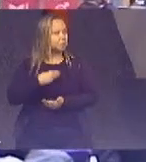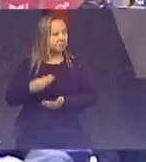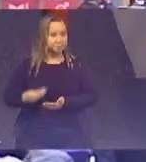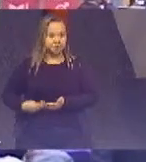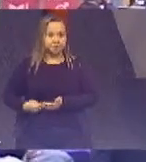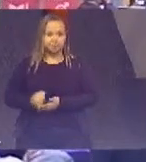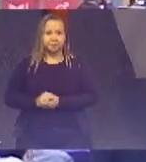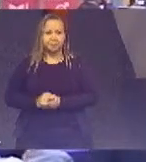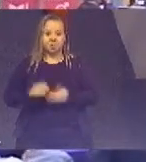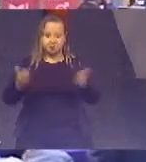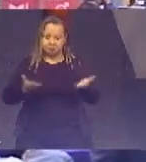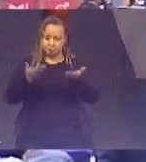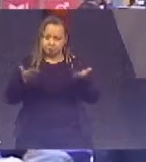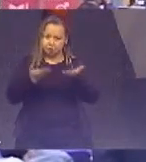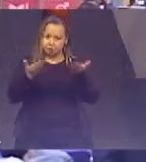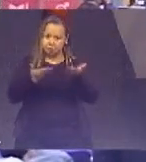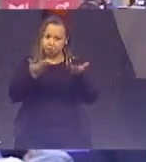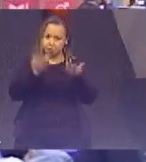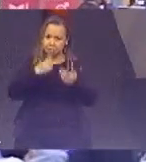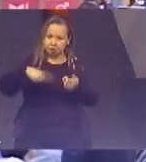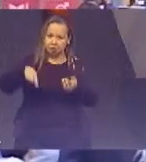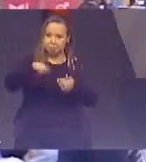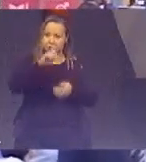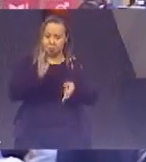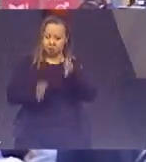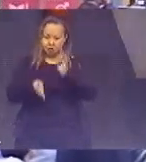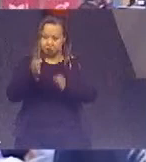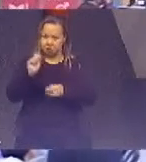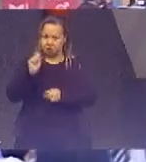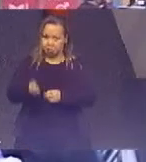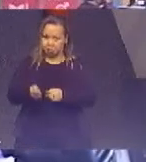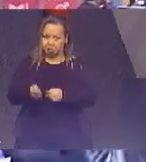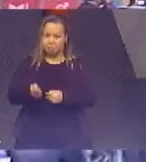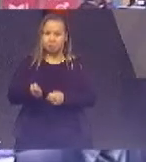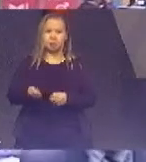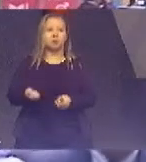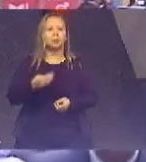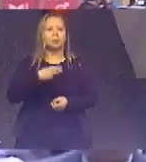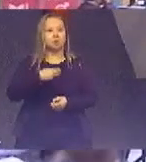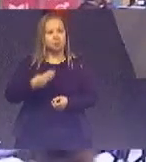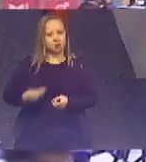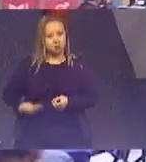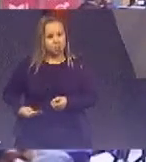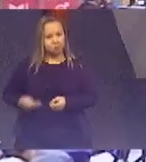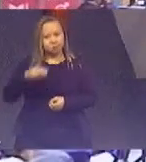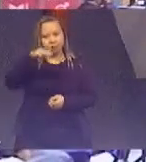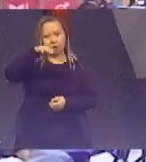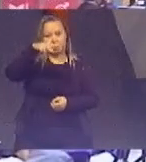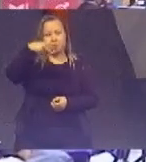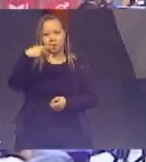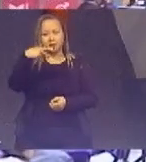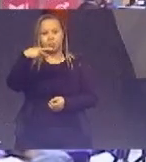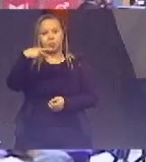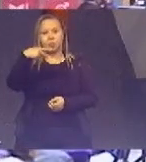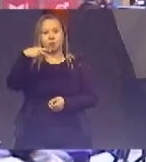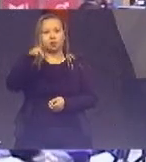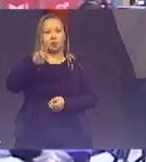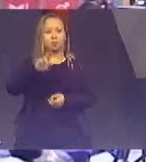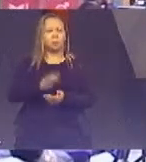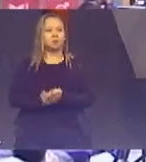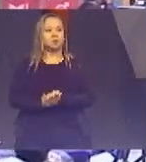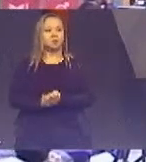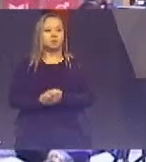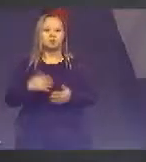nos instigando a todos os tribunais Ministério Público a todos nós que possamos nos engajar